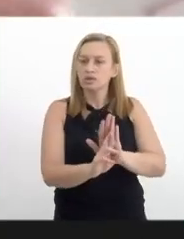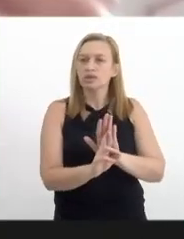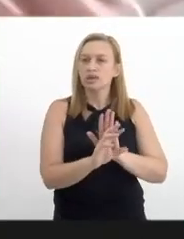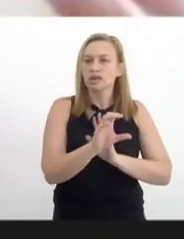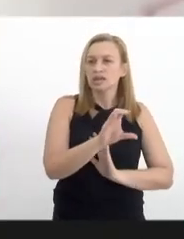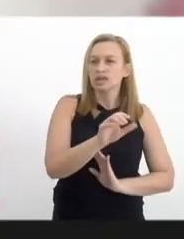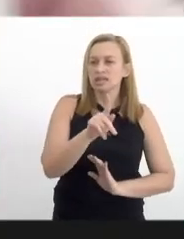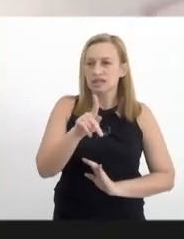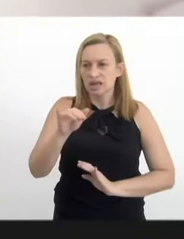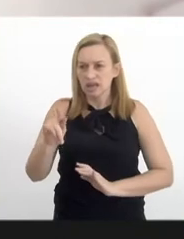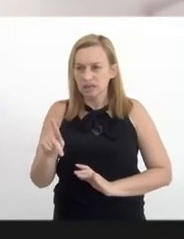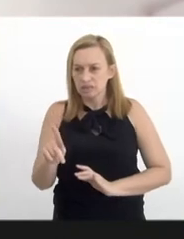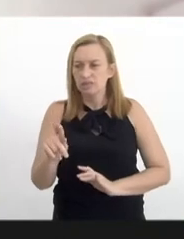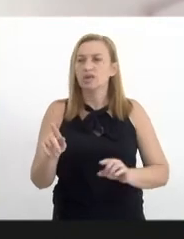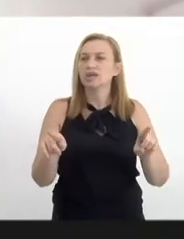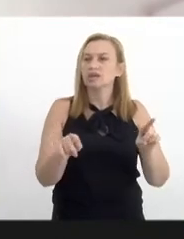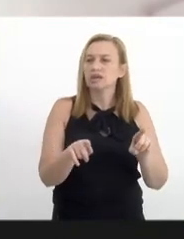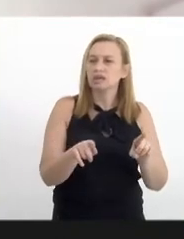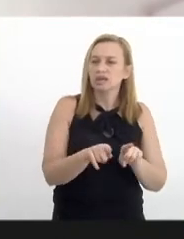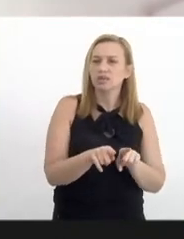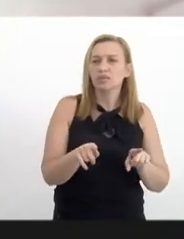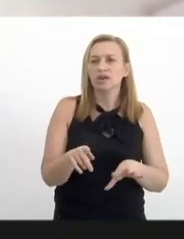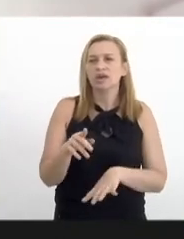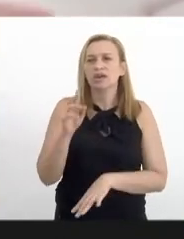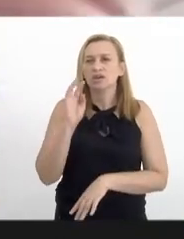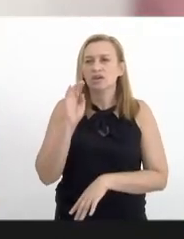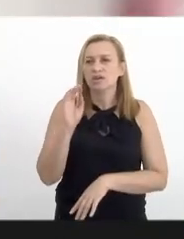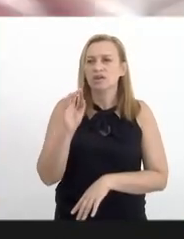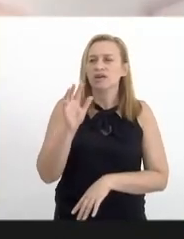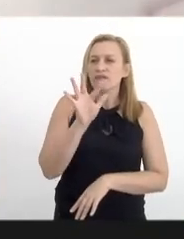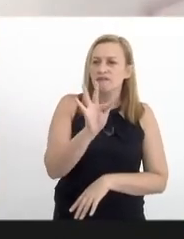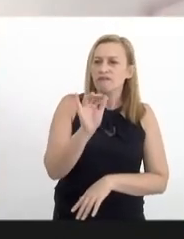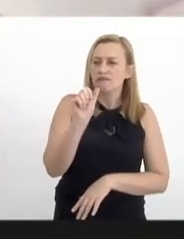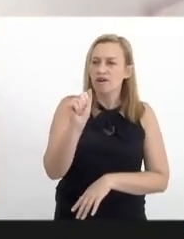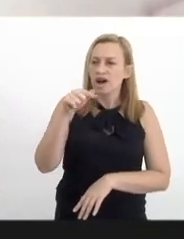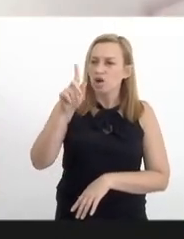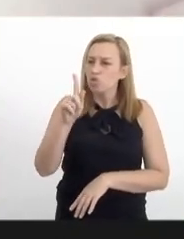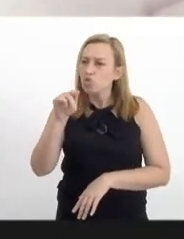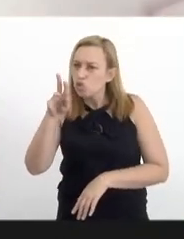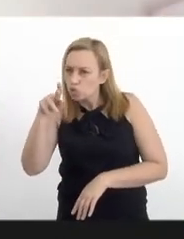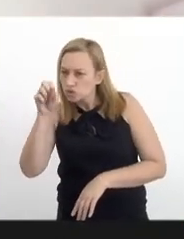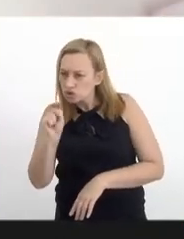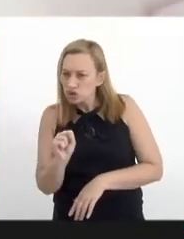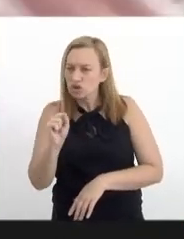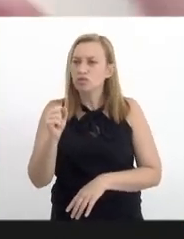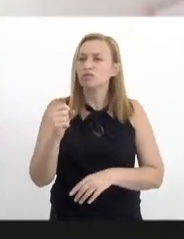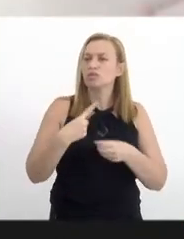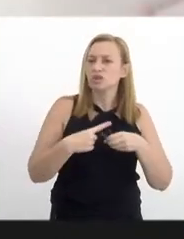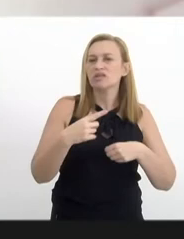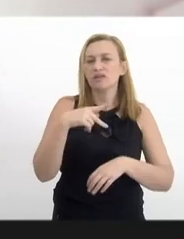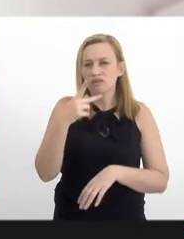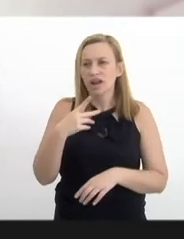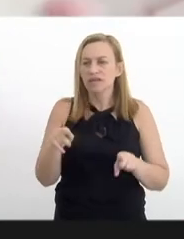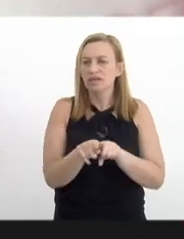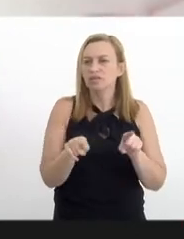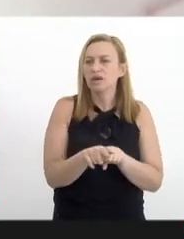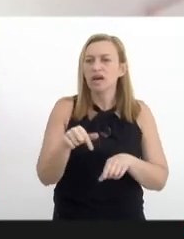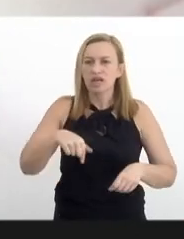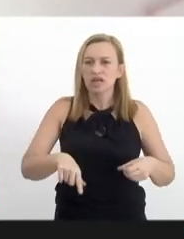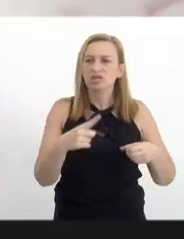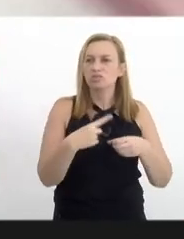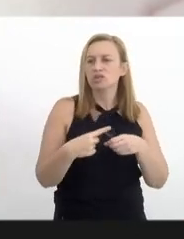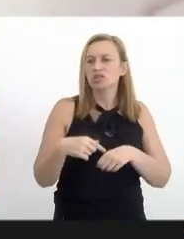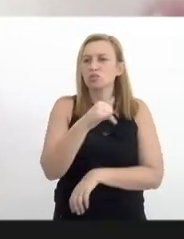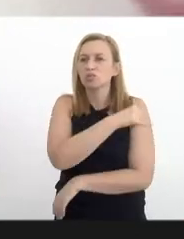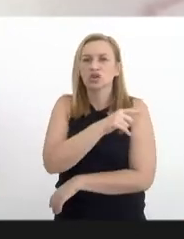SES e também imagino que o doutor Hugo Fagundes pelo município também vai falar, aqui no município do Rio o que a gente